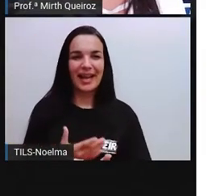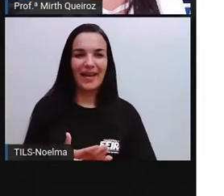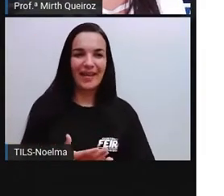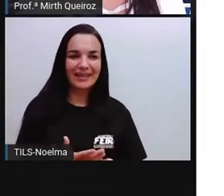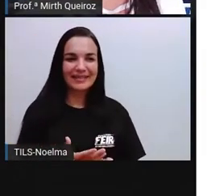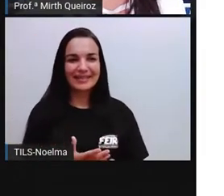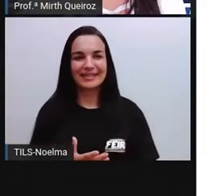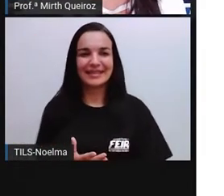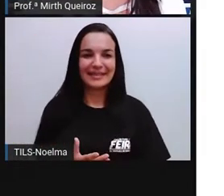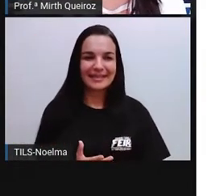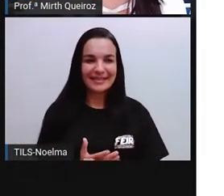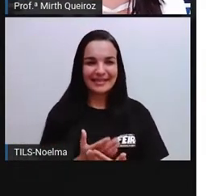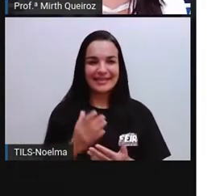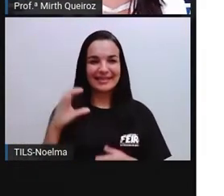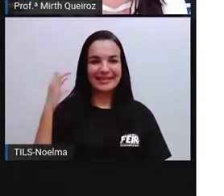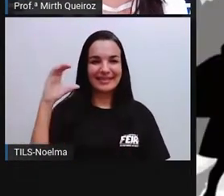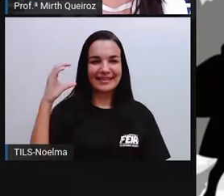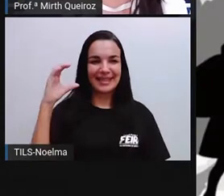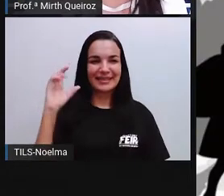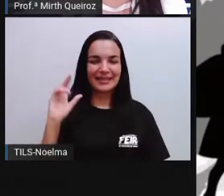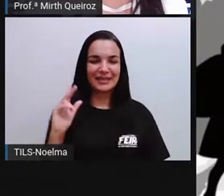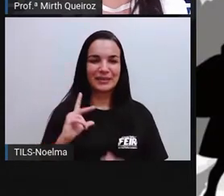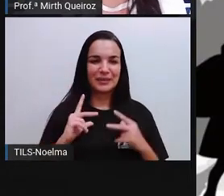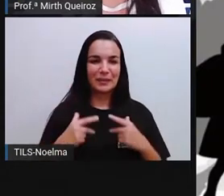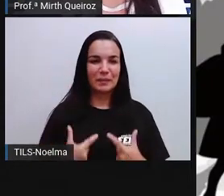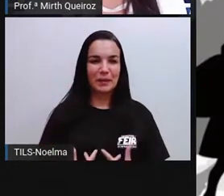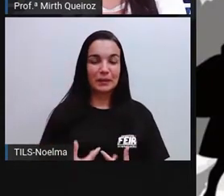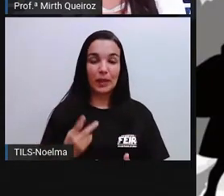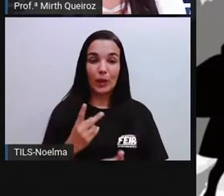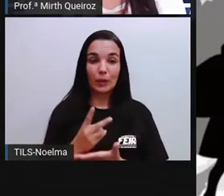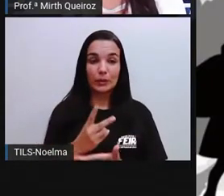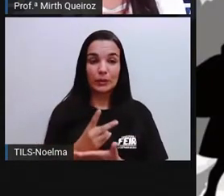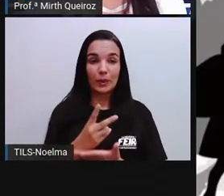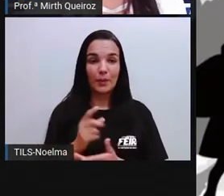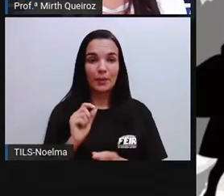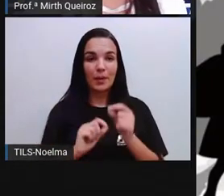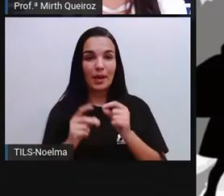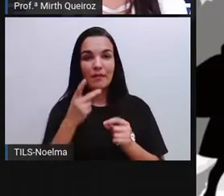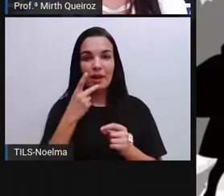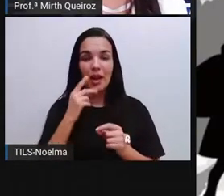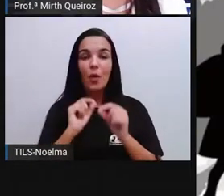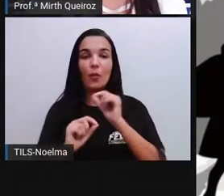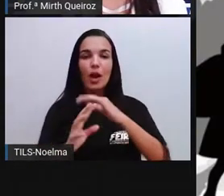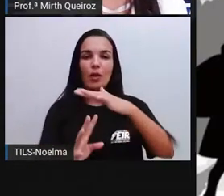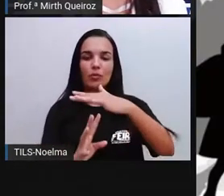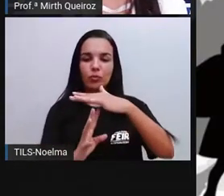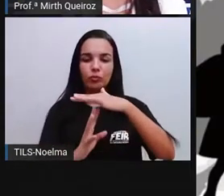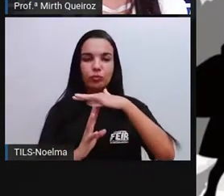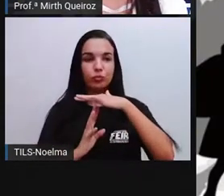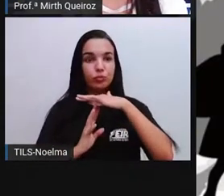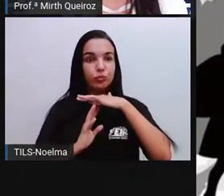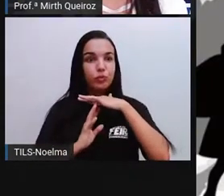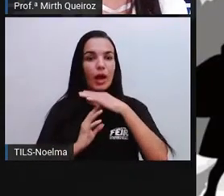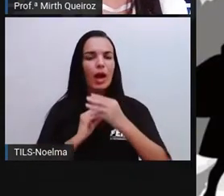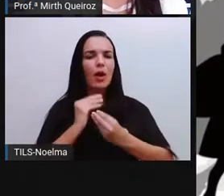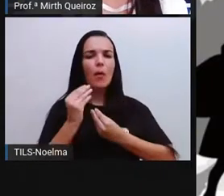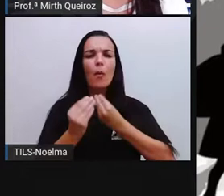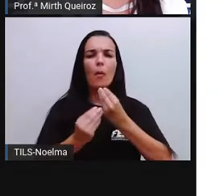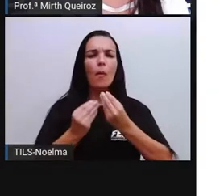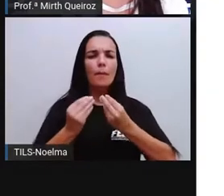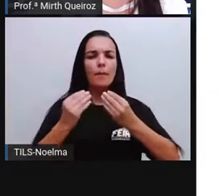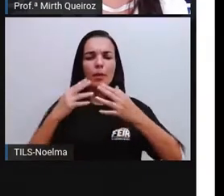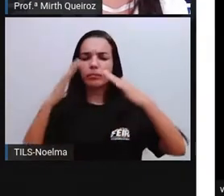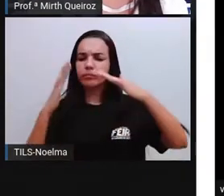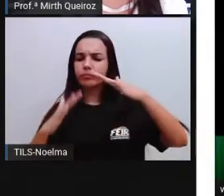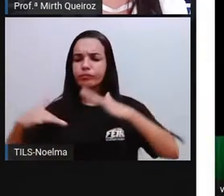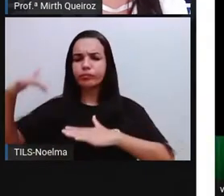Ciências Humanas, e nós continuaremos a falar sobre as migrações, vamos falar sobre os fluxos migratórios